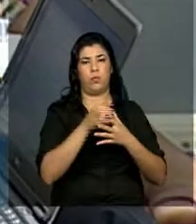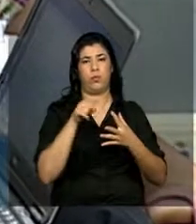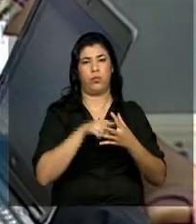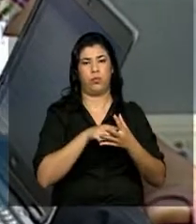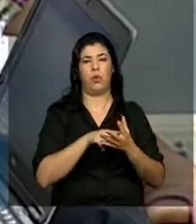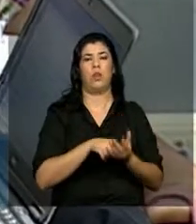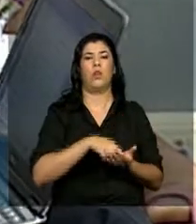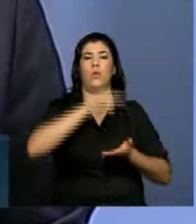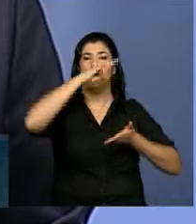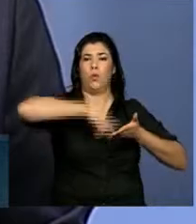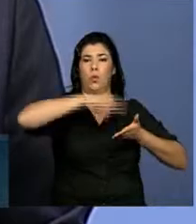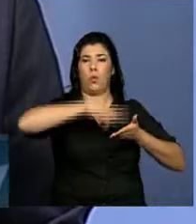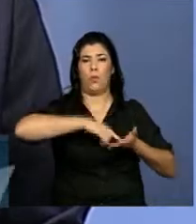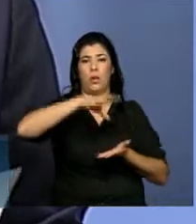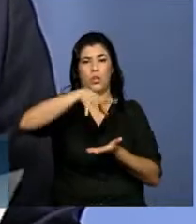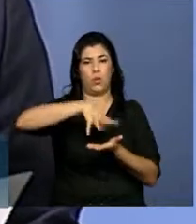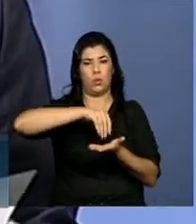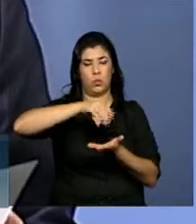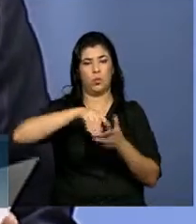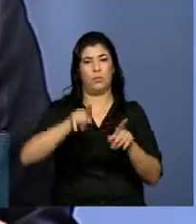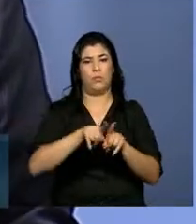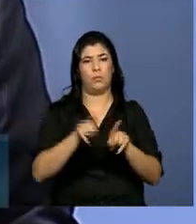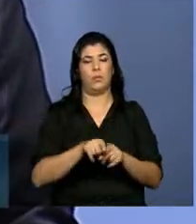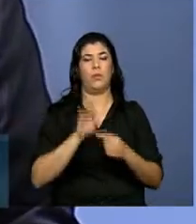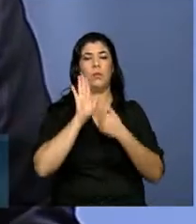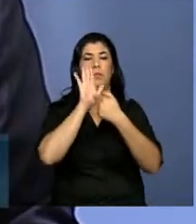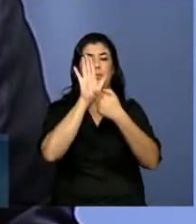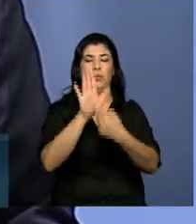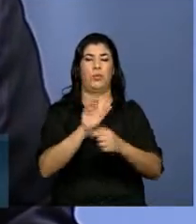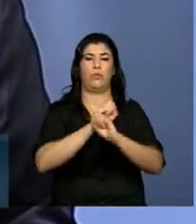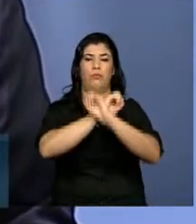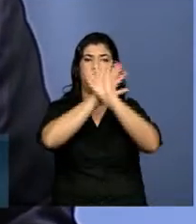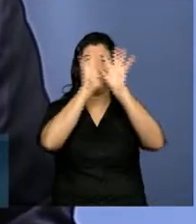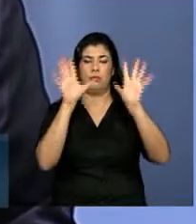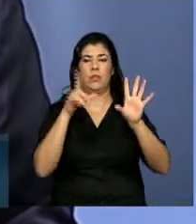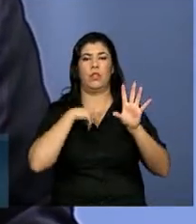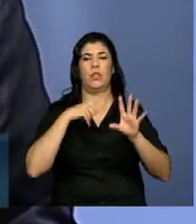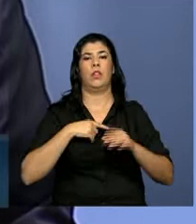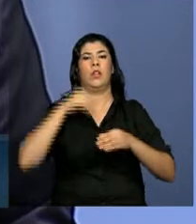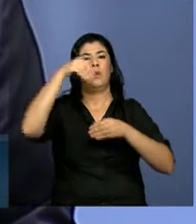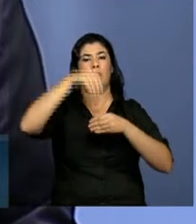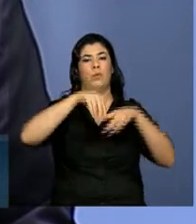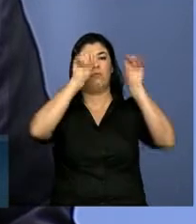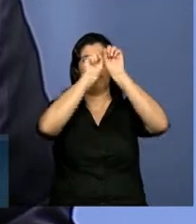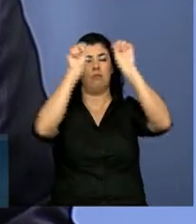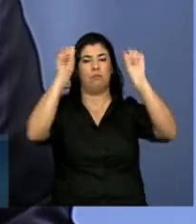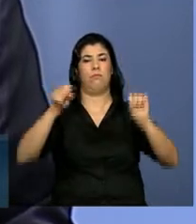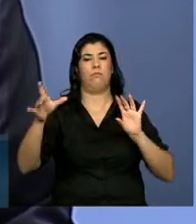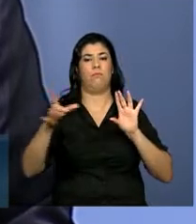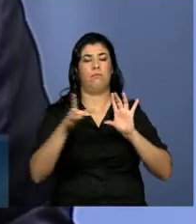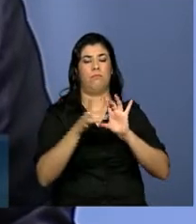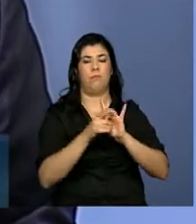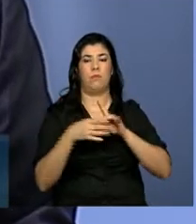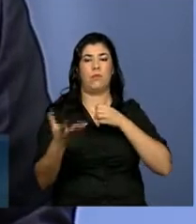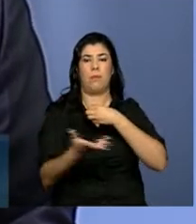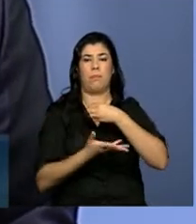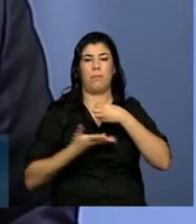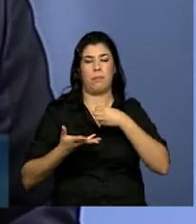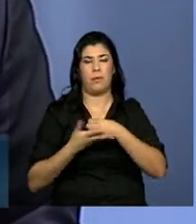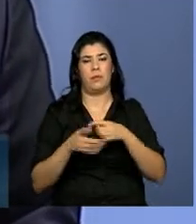que já estão disponibilizados nesse processo integrado, que é um dos pilares fundamentais.